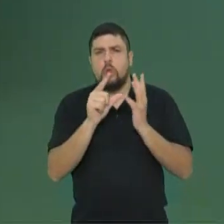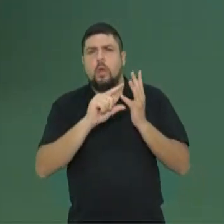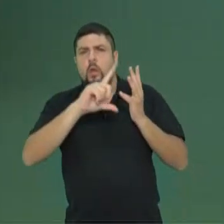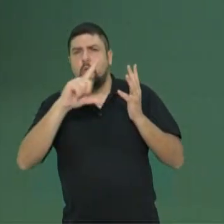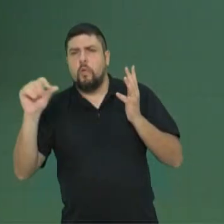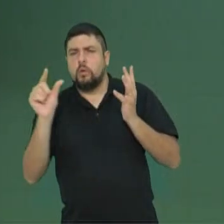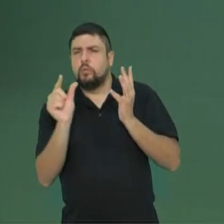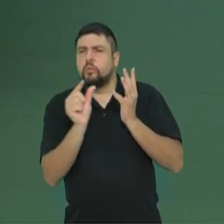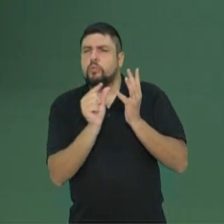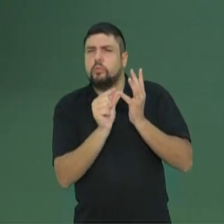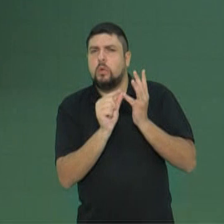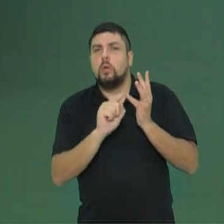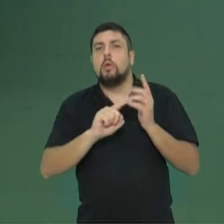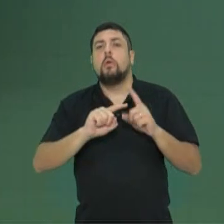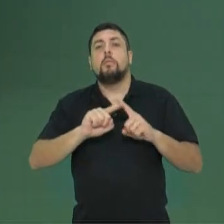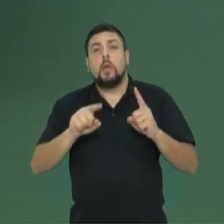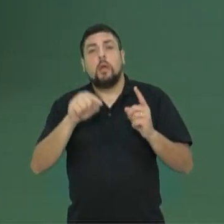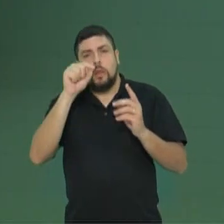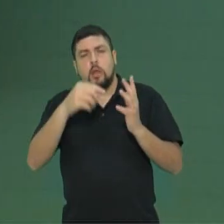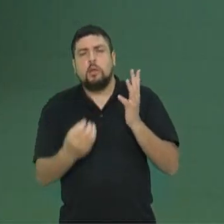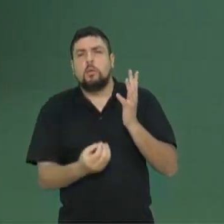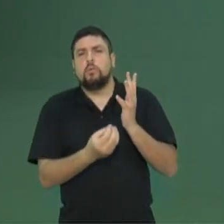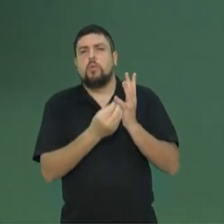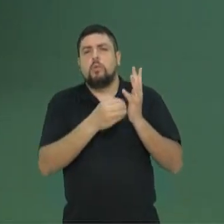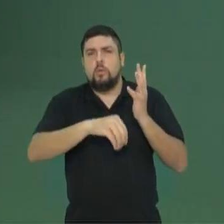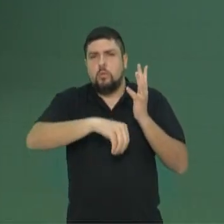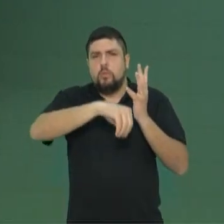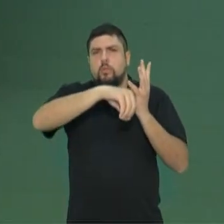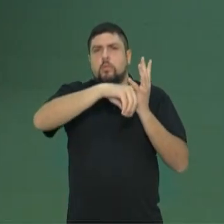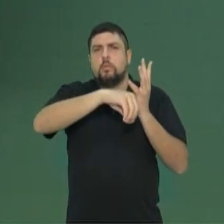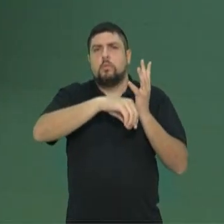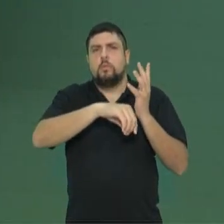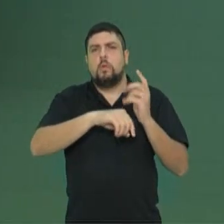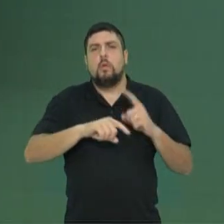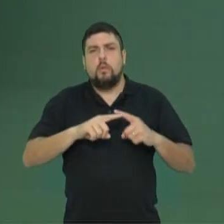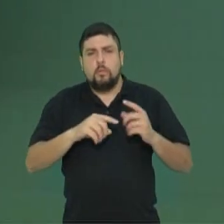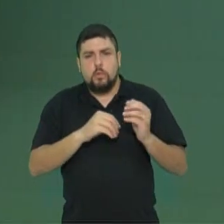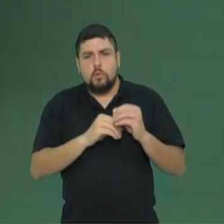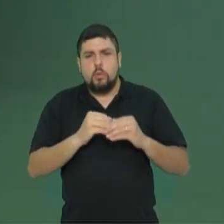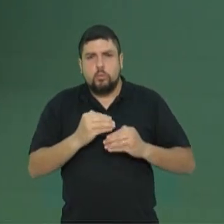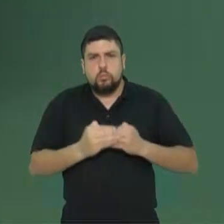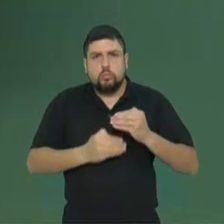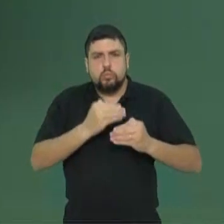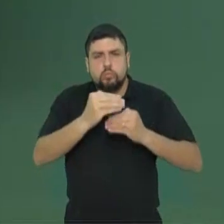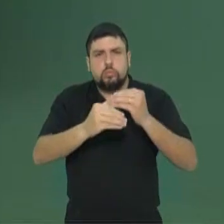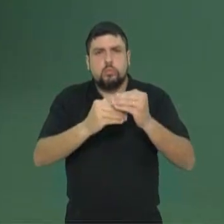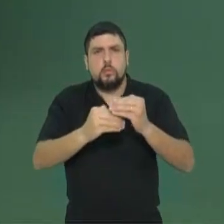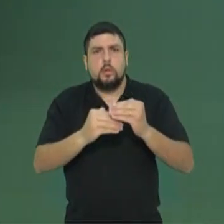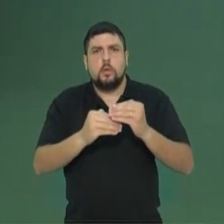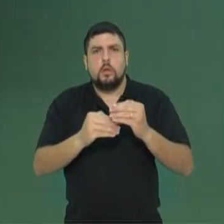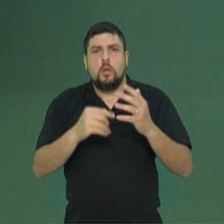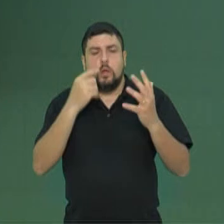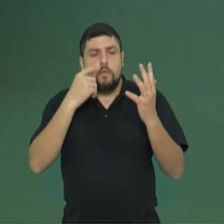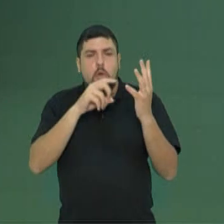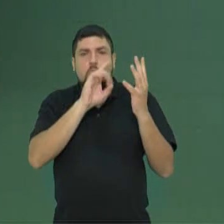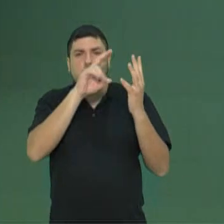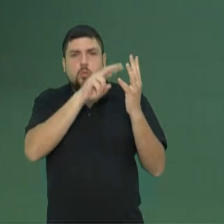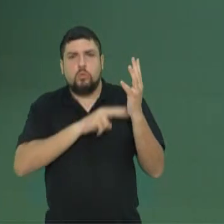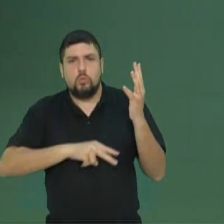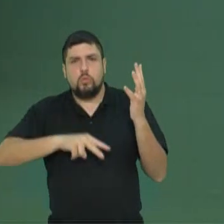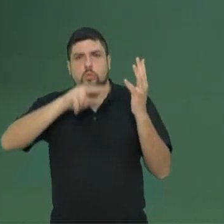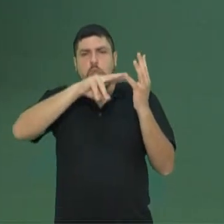assim, é uma angiosperma. Pela condição evolutiva dela, ela também é uma angiosperma. Porque a gente tem que analisar não só a parte anatômica